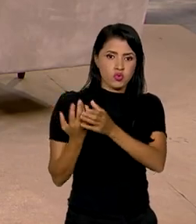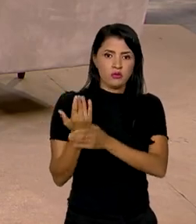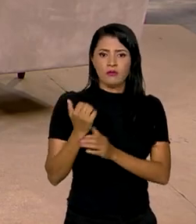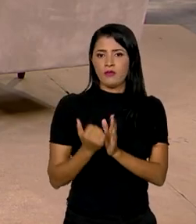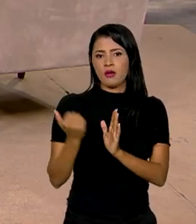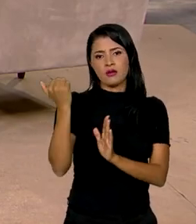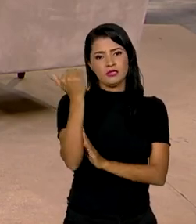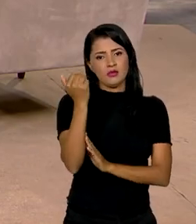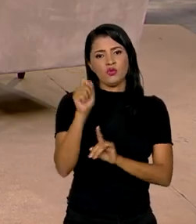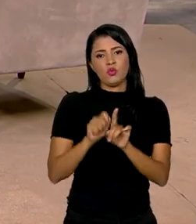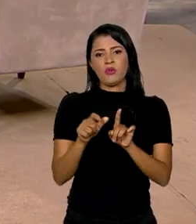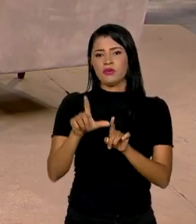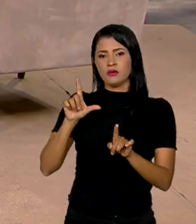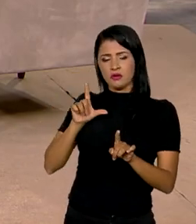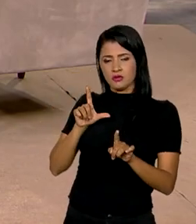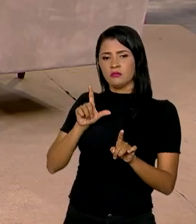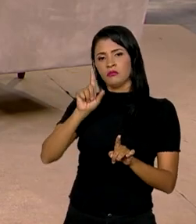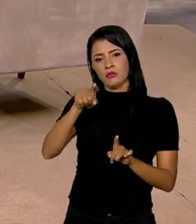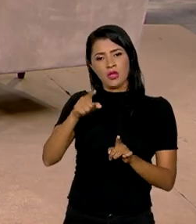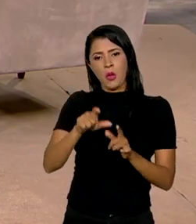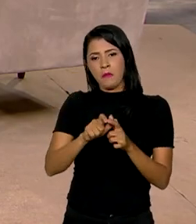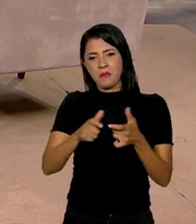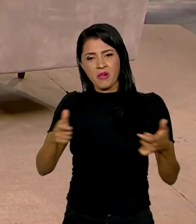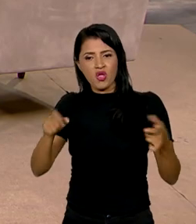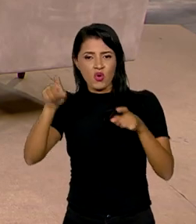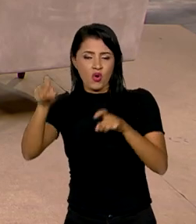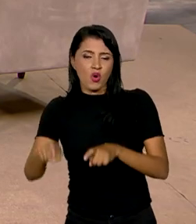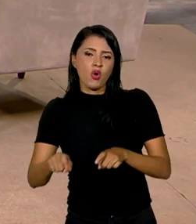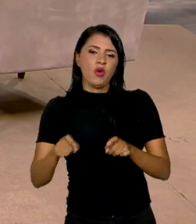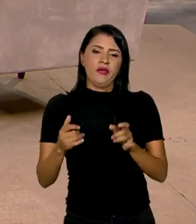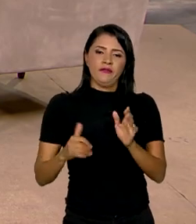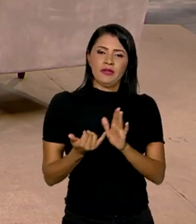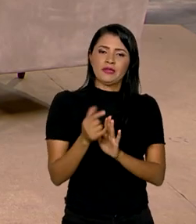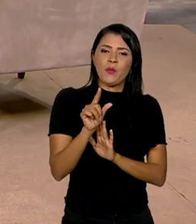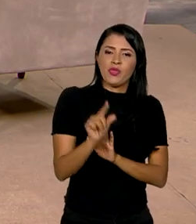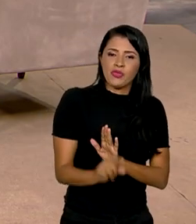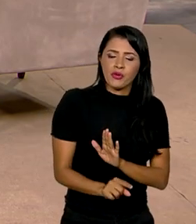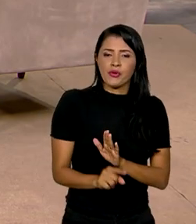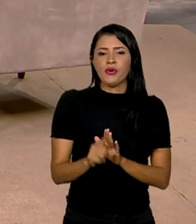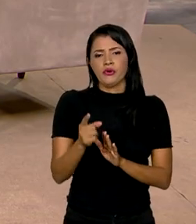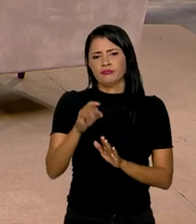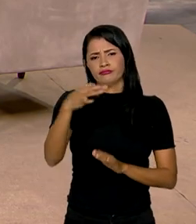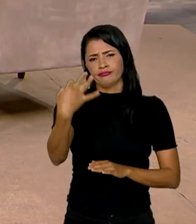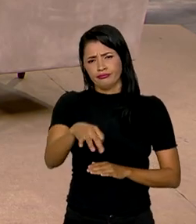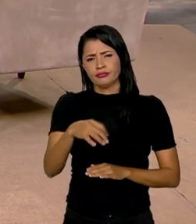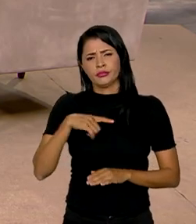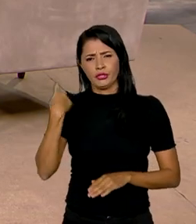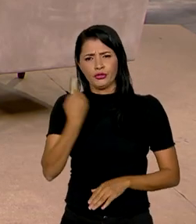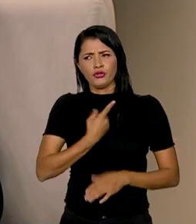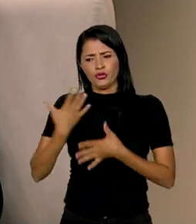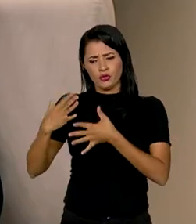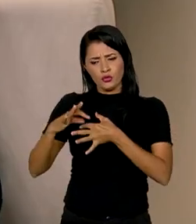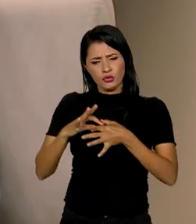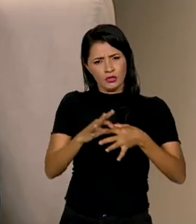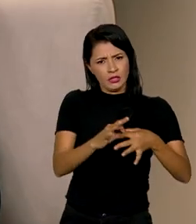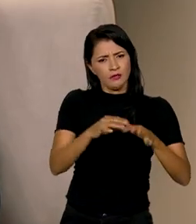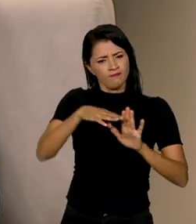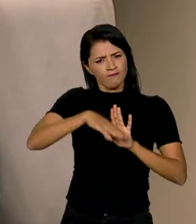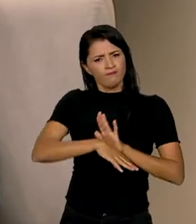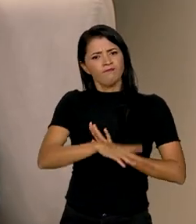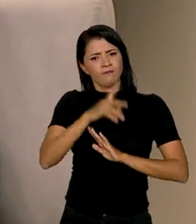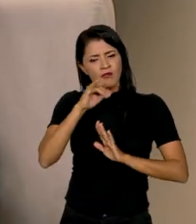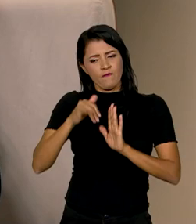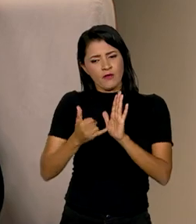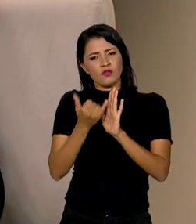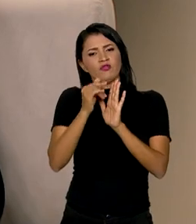projeção do mês anterior. Então, maior produção agrícola, menor inflação, com certeza a gente tem um cenário de redução mais forte